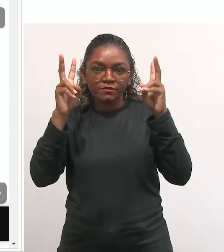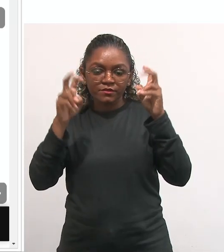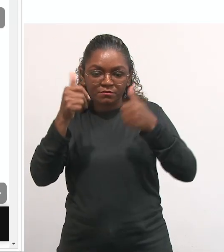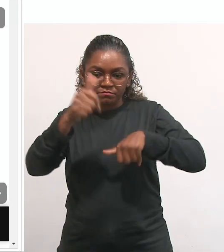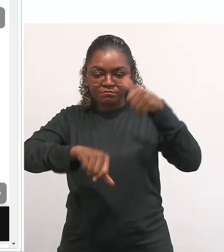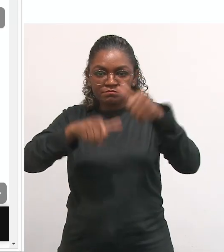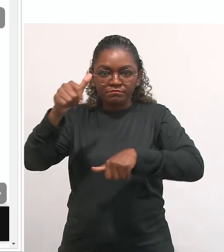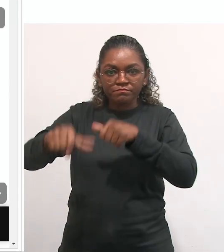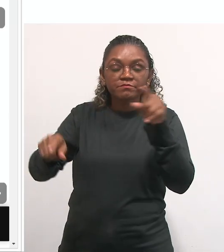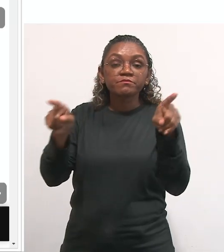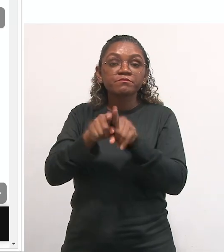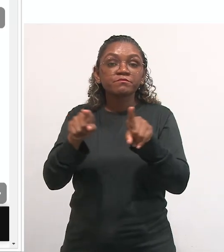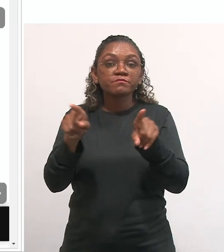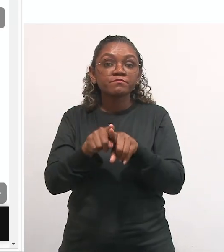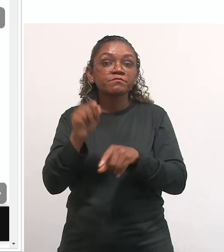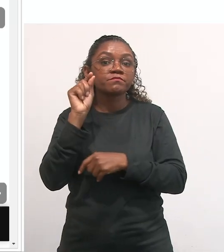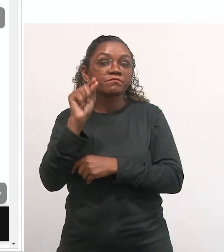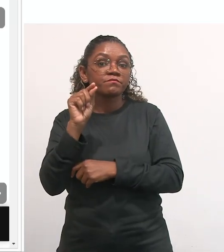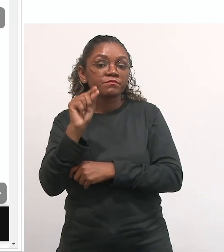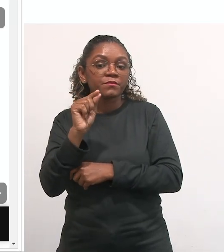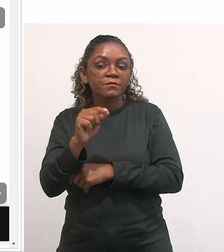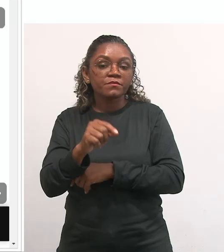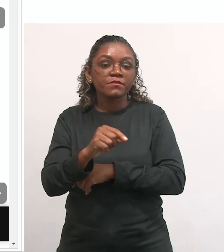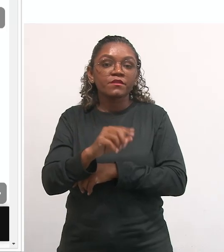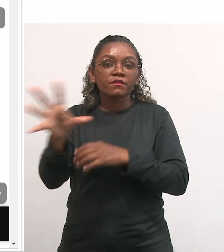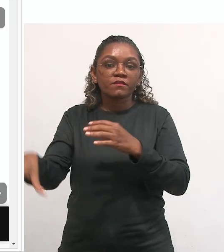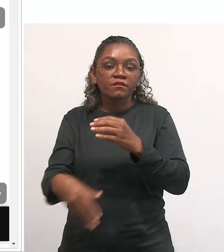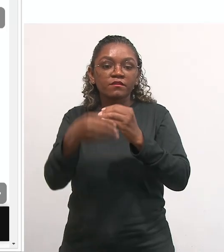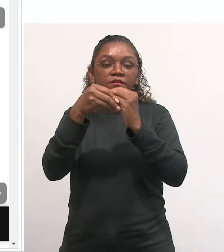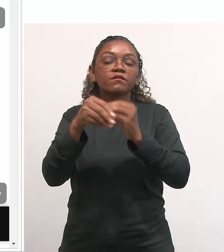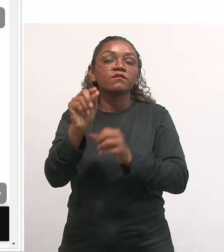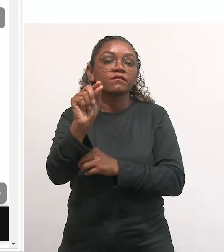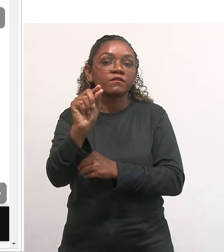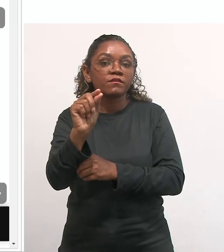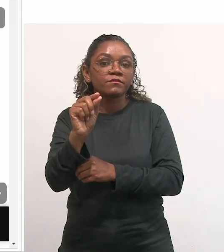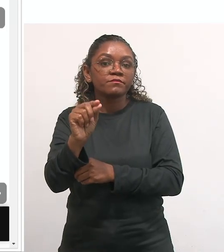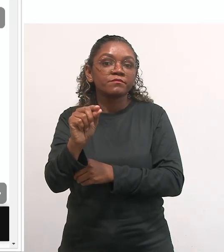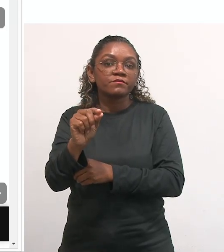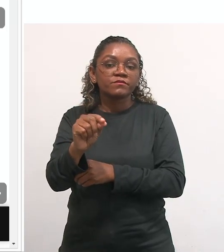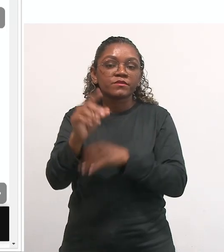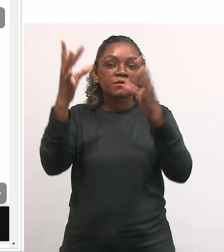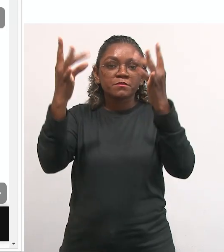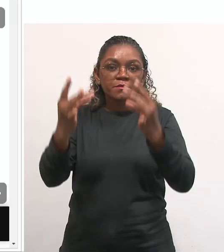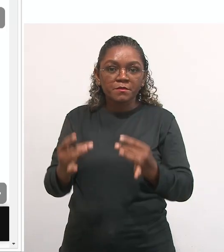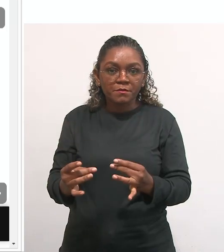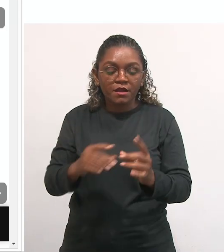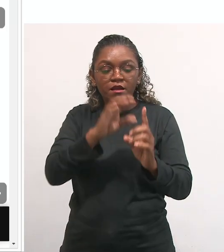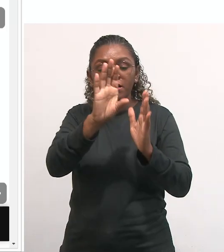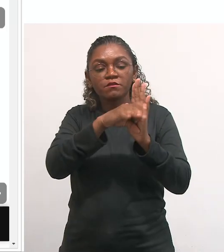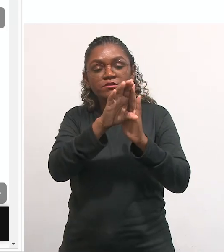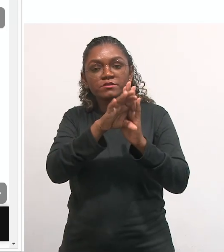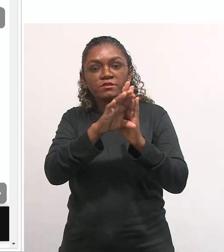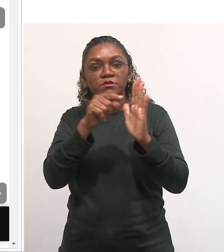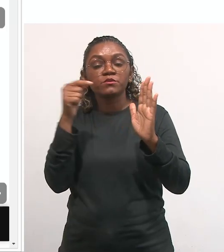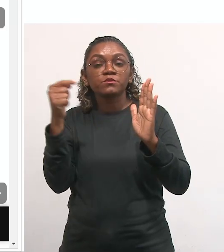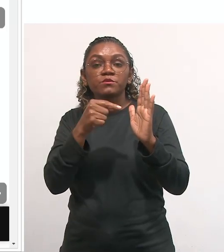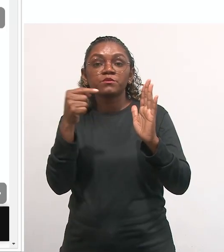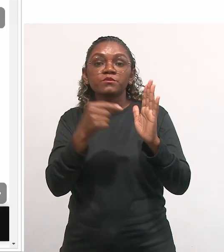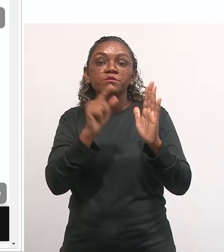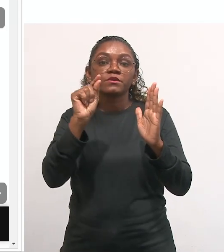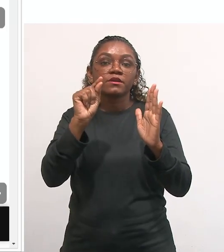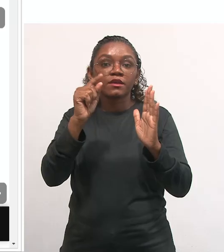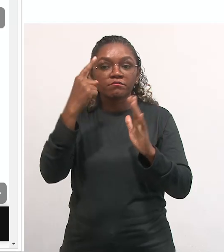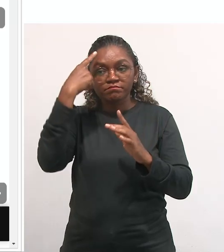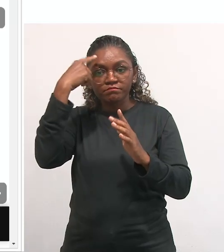e ela também foi acoplada a essa definição, a esse conceito, à ideia de